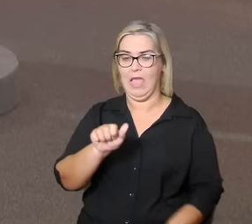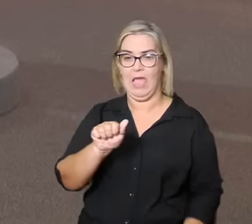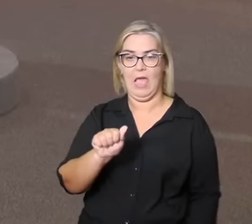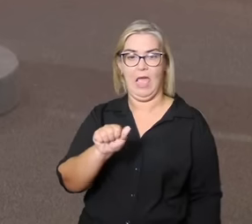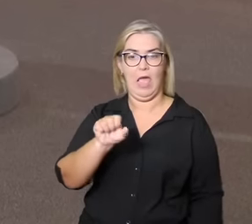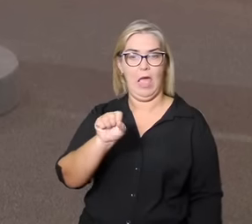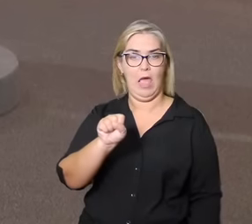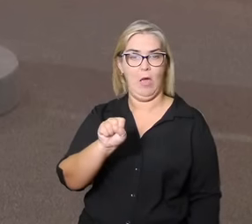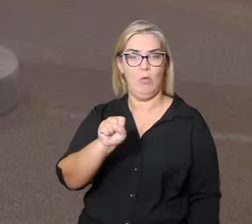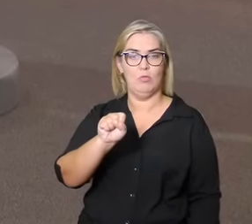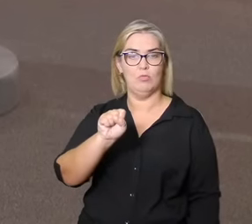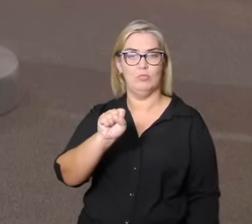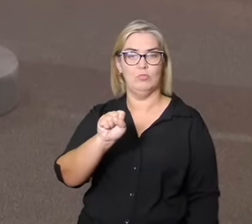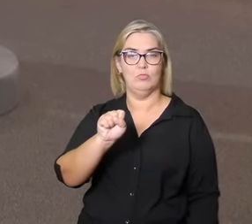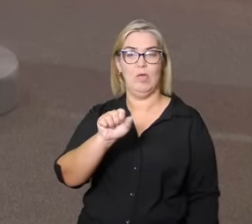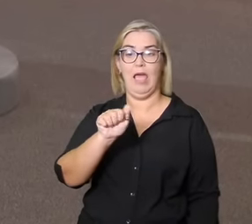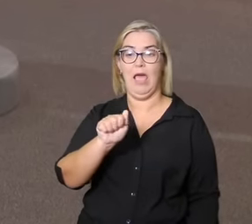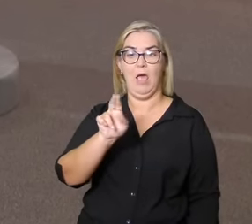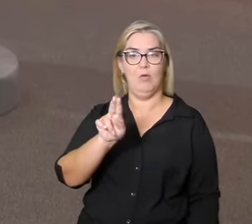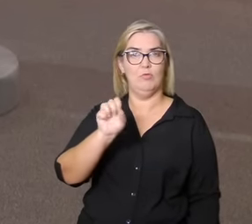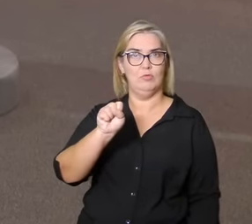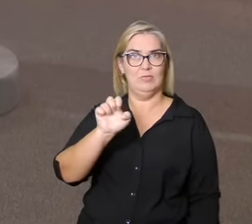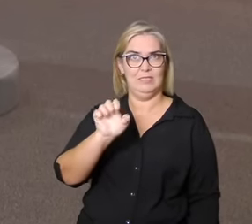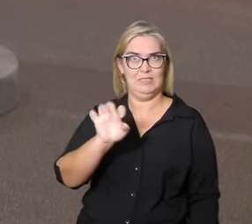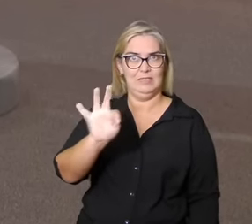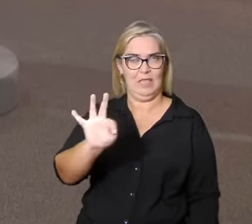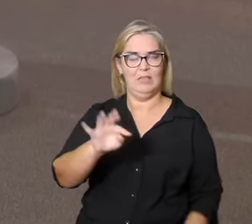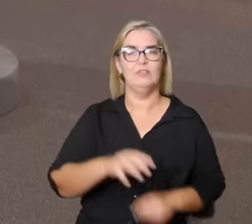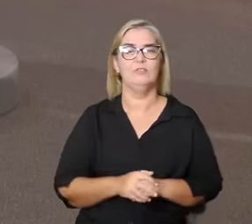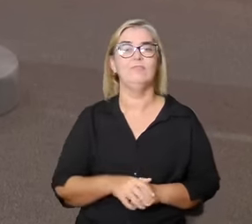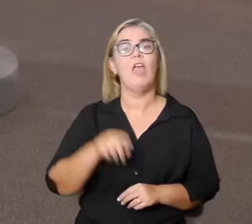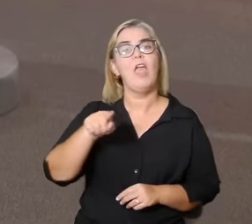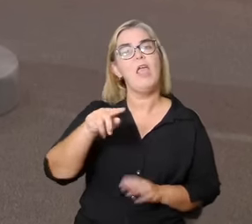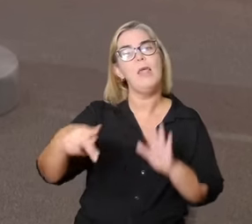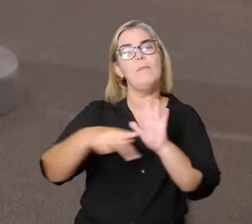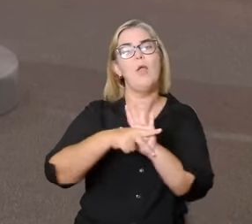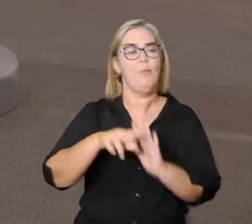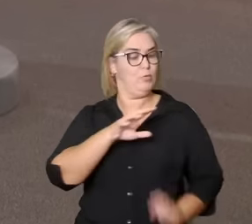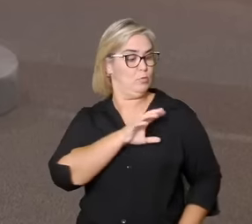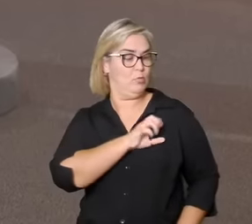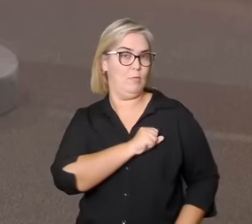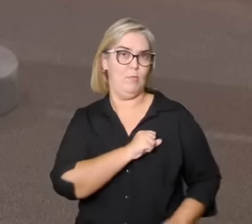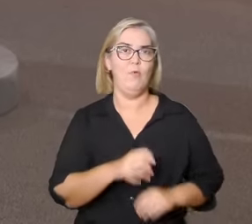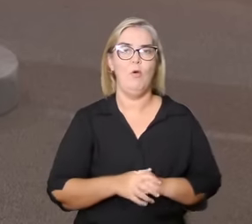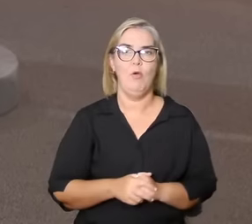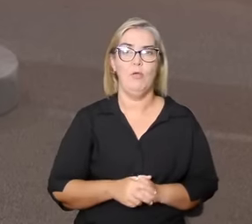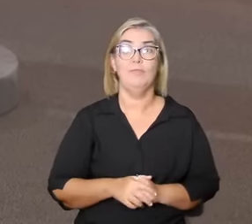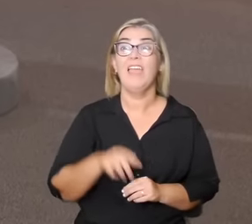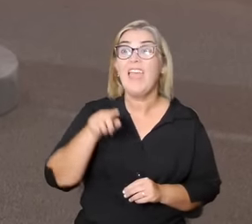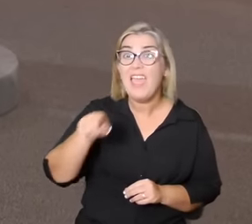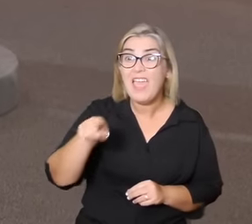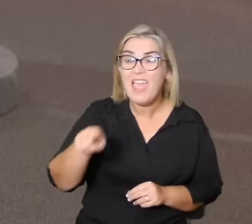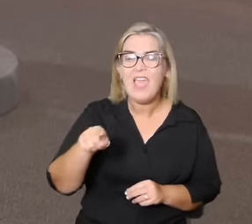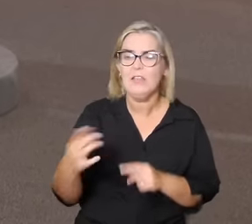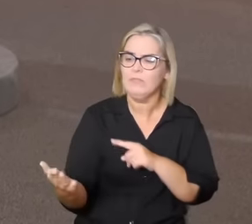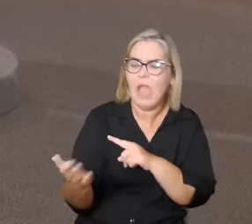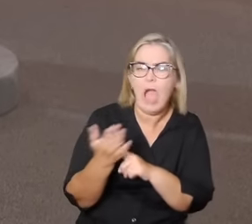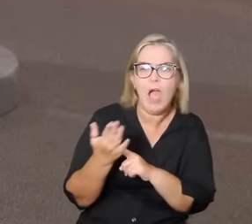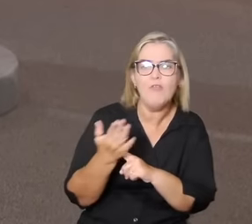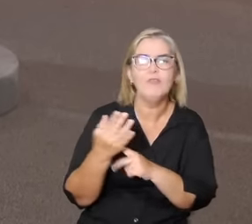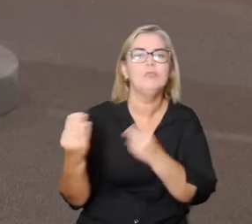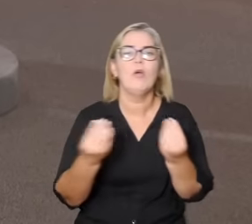do amor. A divindade que faz justamente a restauração desse sujeito que foi picotado, que foi